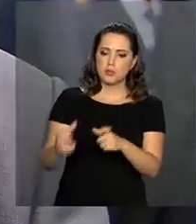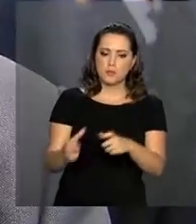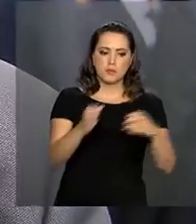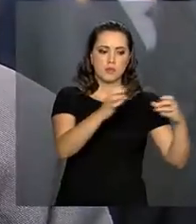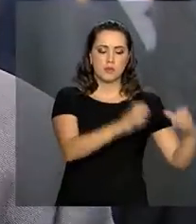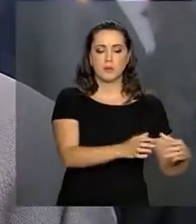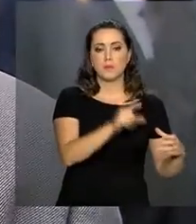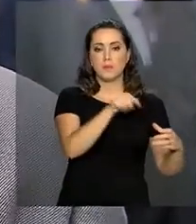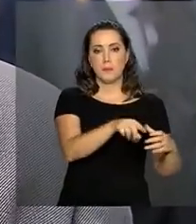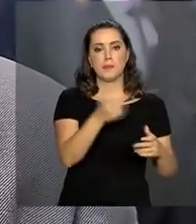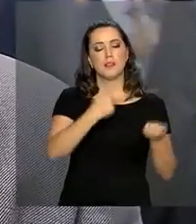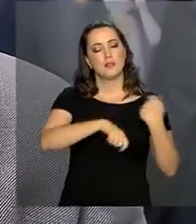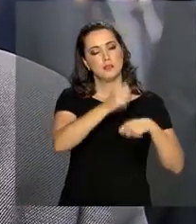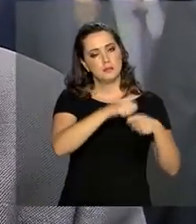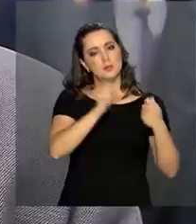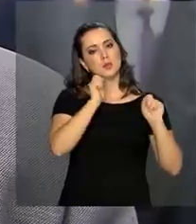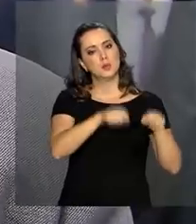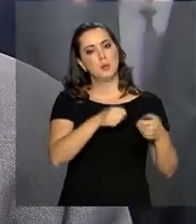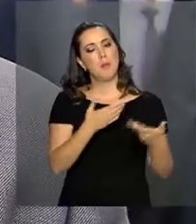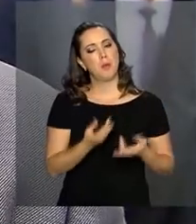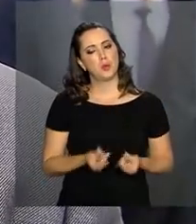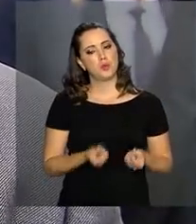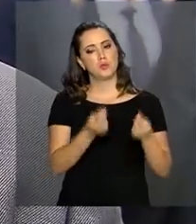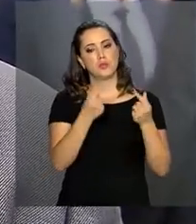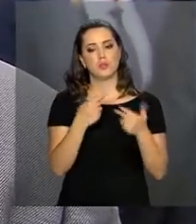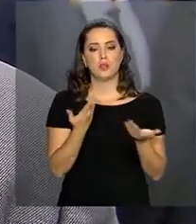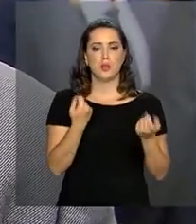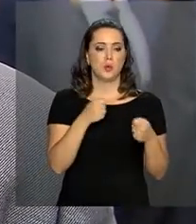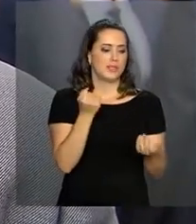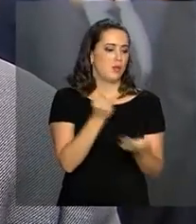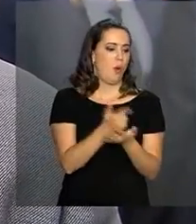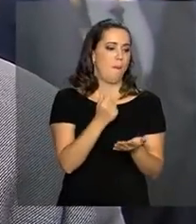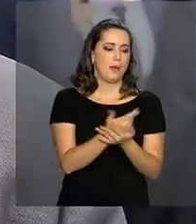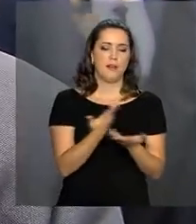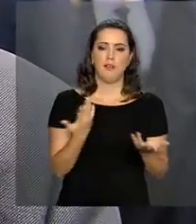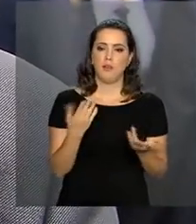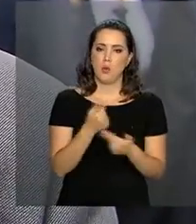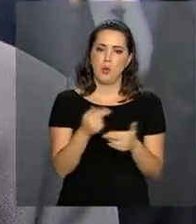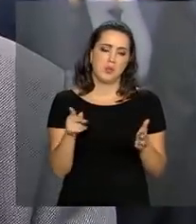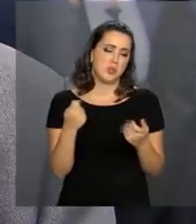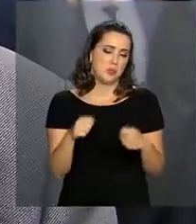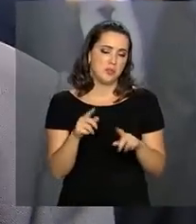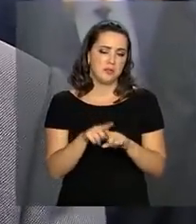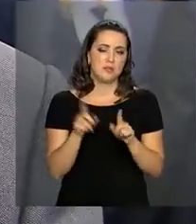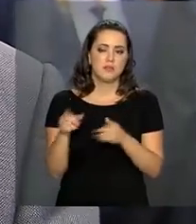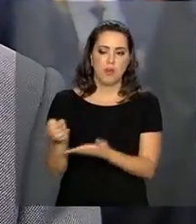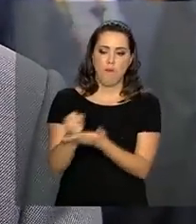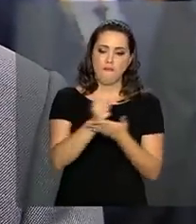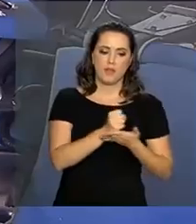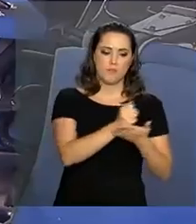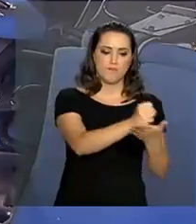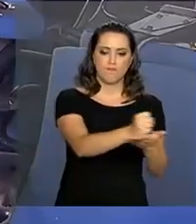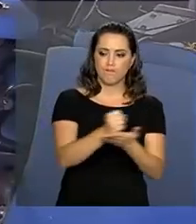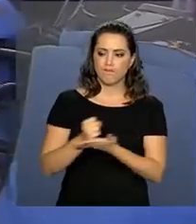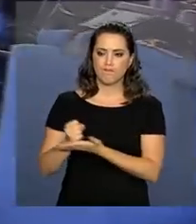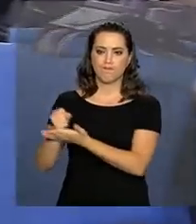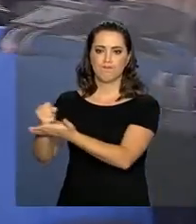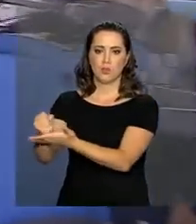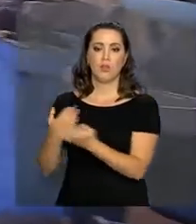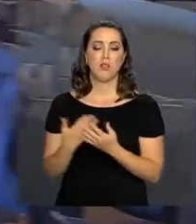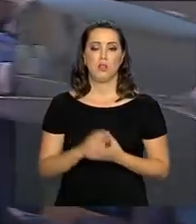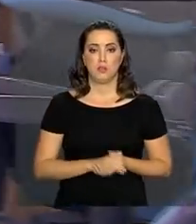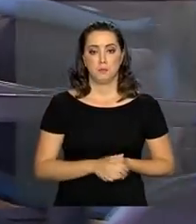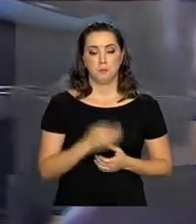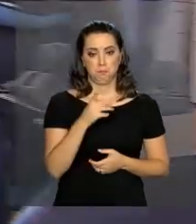outro. Então, a economia potencial é muito grande. O governo vai deixar de comprar coisas que não precisa e que está disponível em outro órgão. O reuse